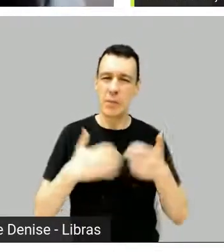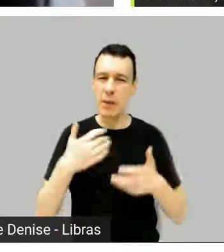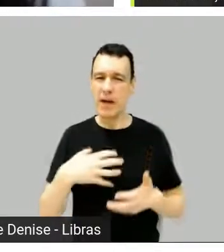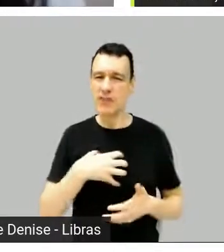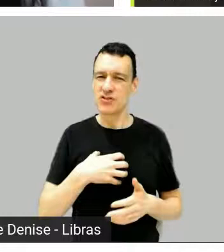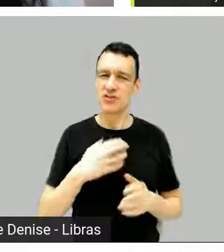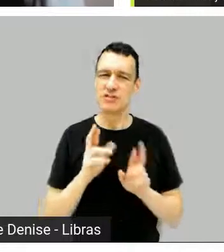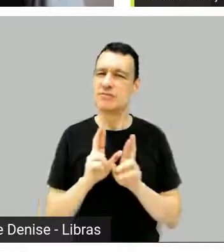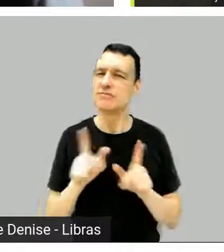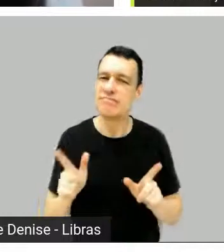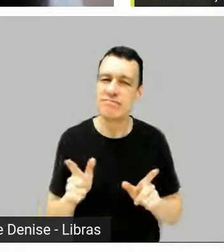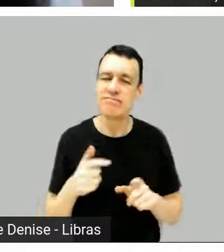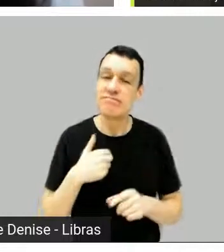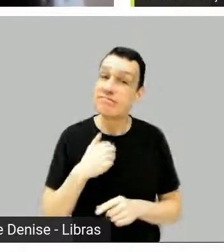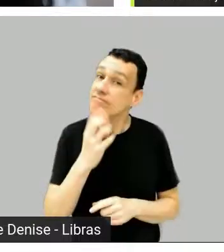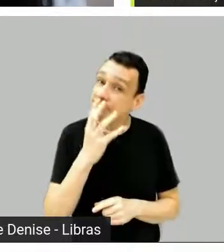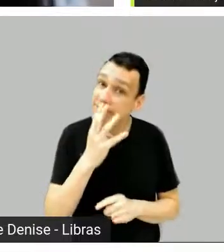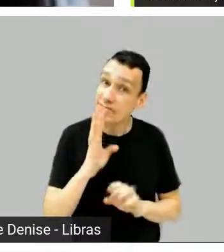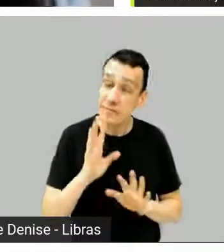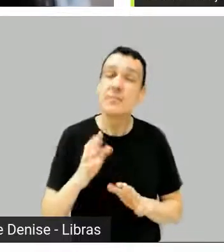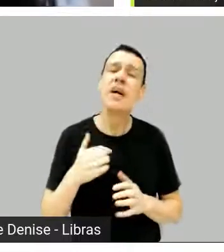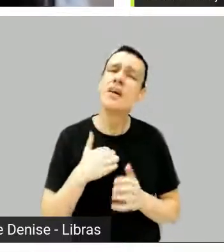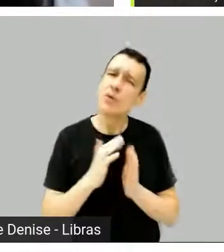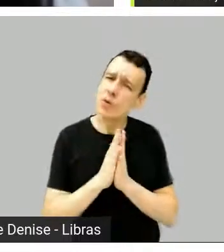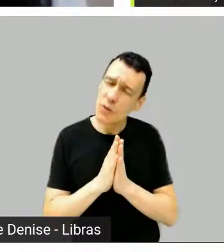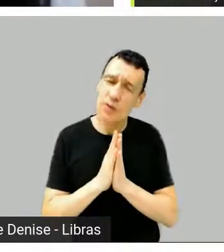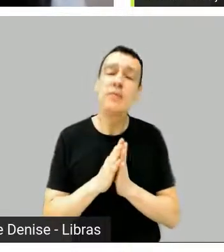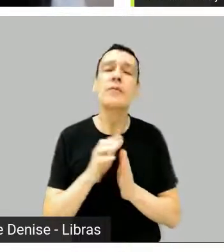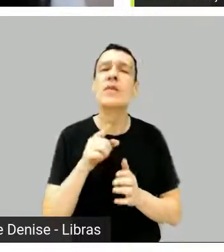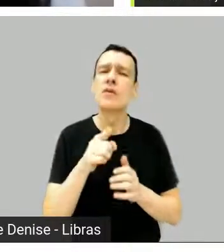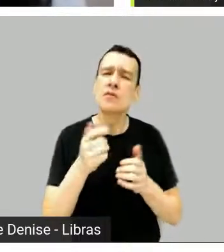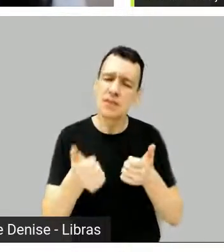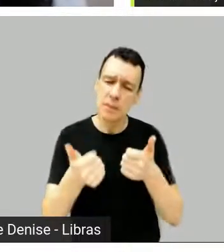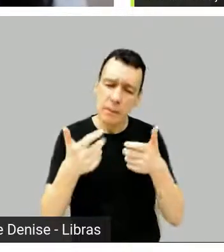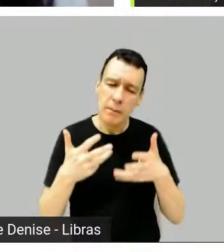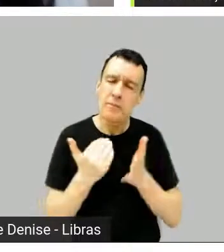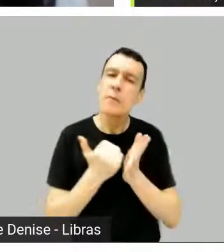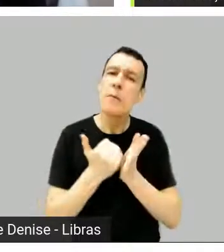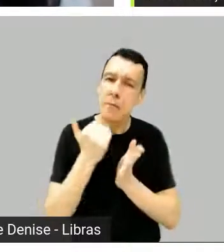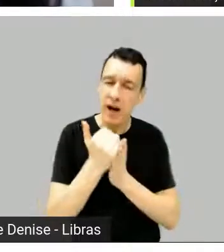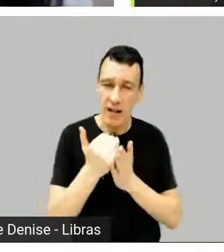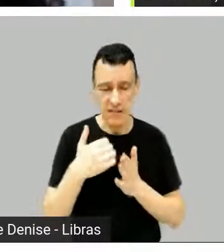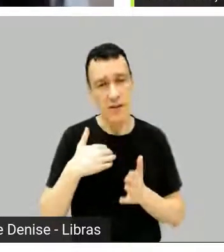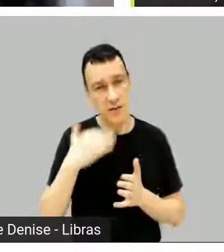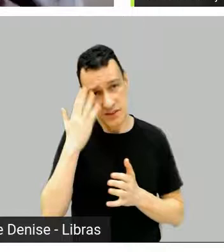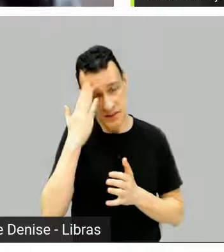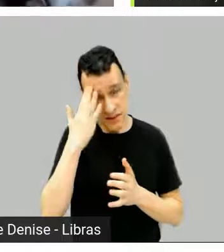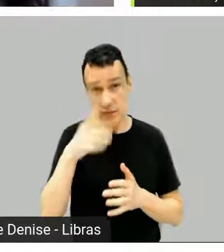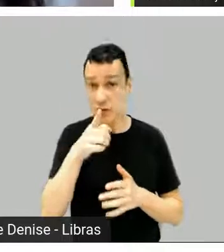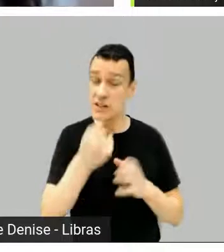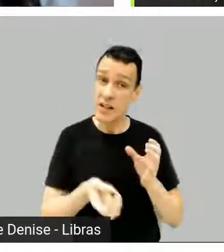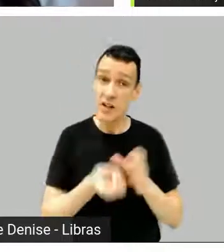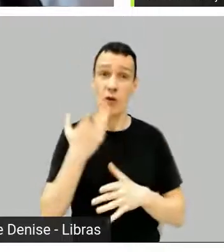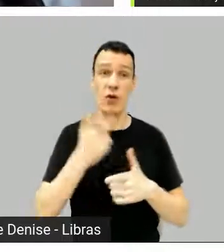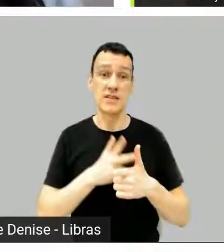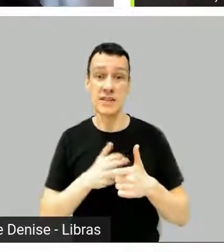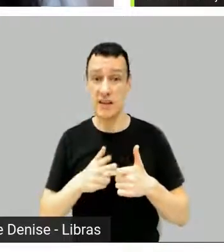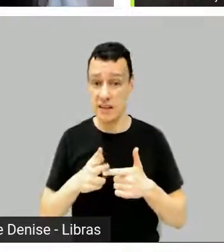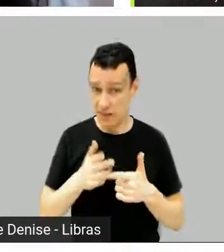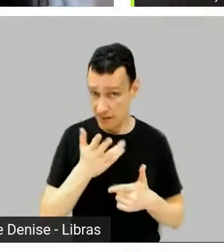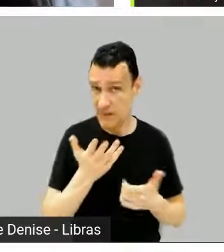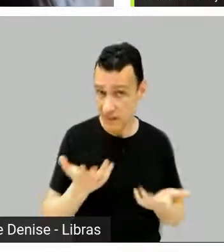enfim. E eu queria que você falasse um pouco aí sobre a série, porque eu vi que você criou também a série, né? Então eu queria entender como que se deu esse